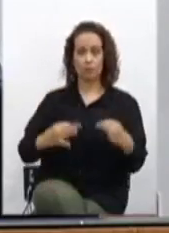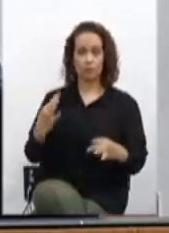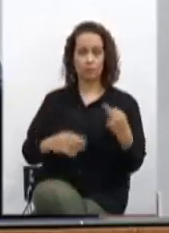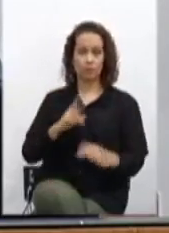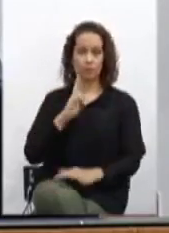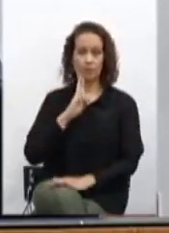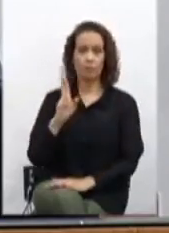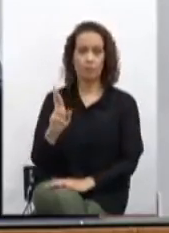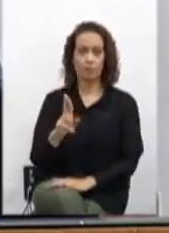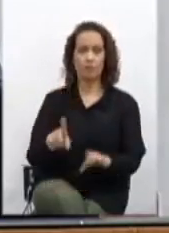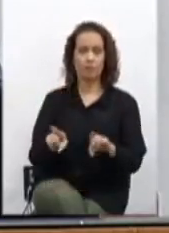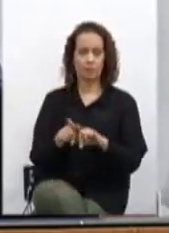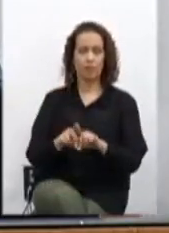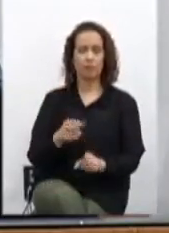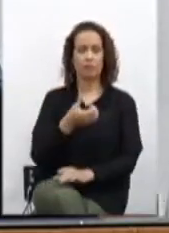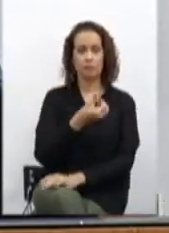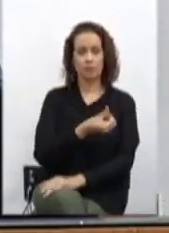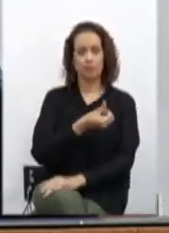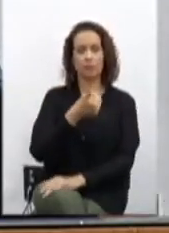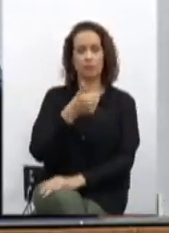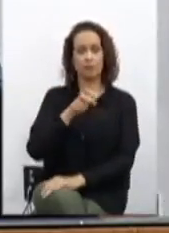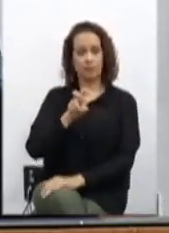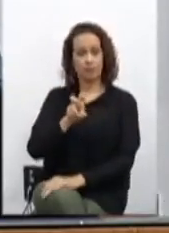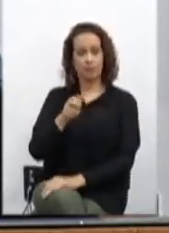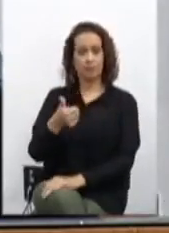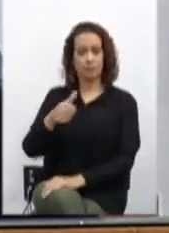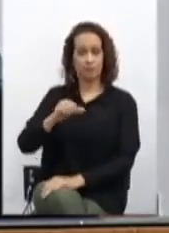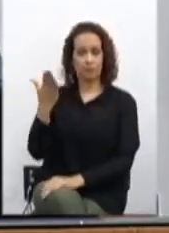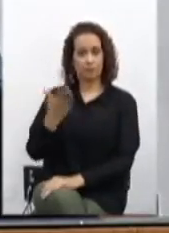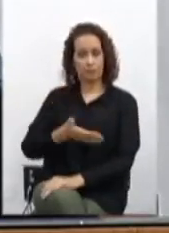requerimento 6.519-19.